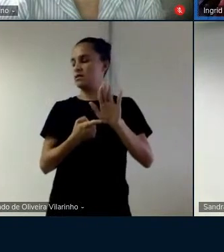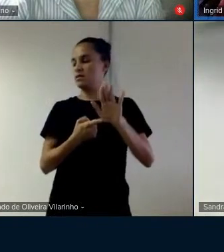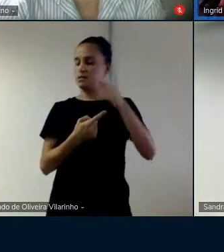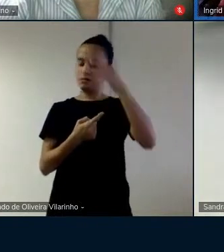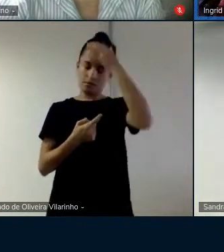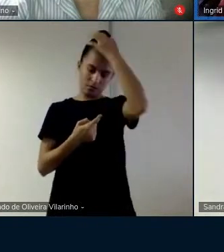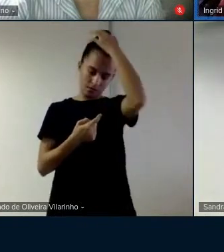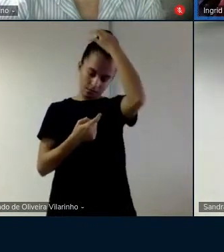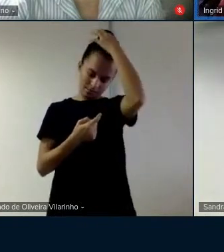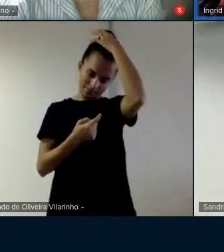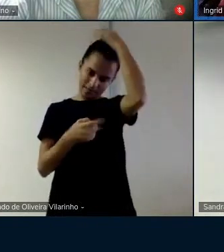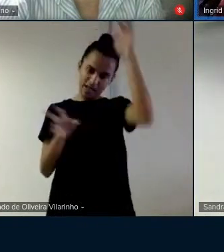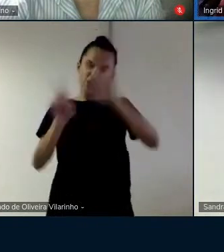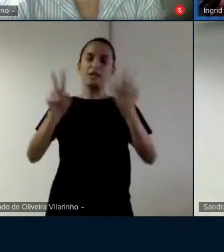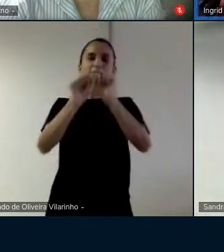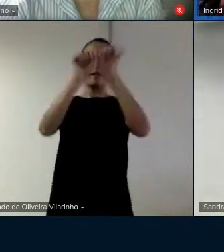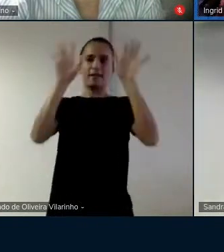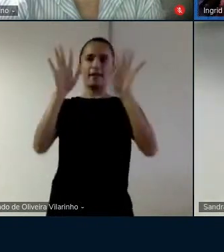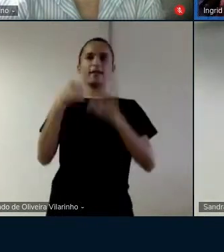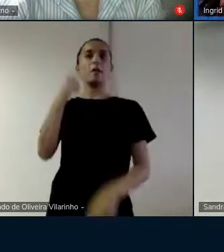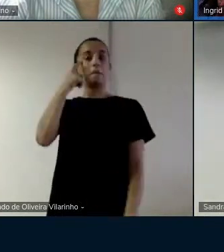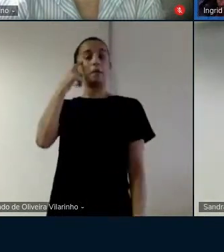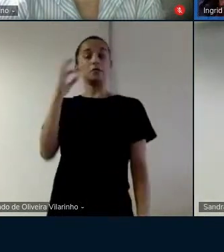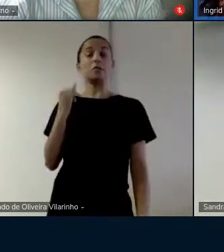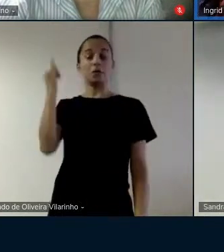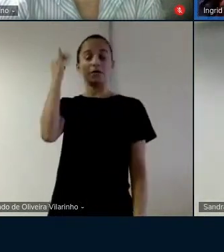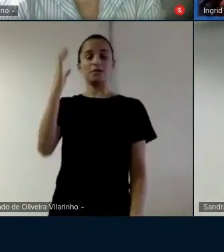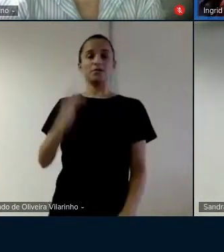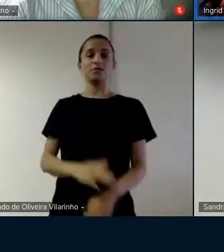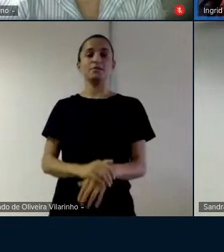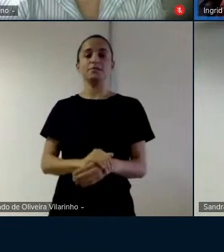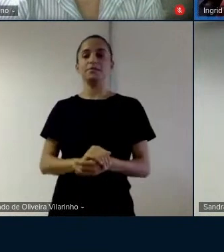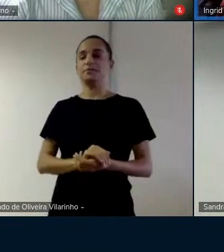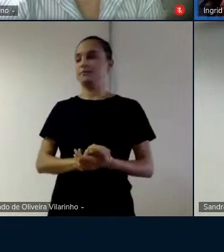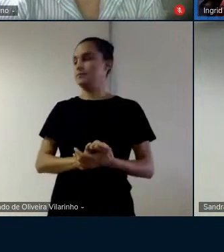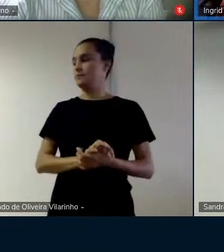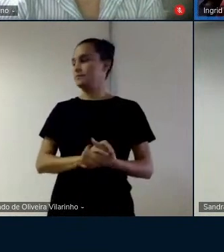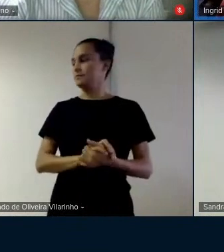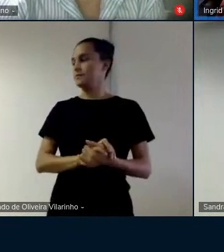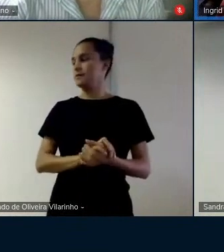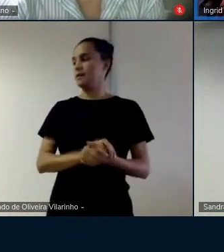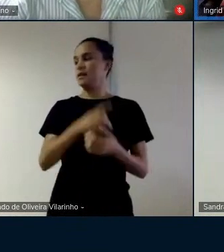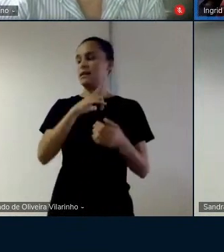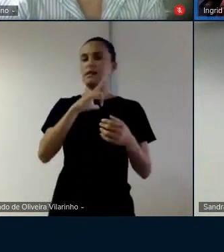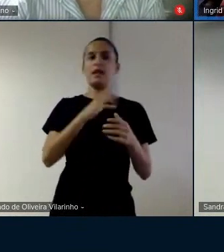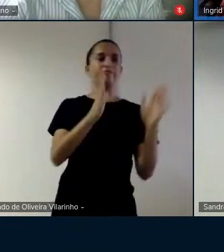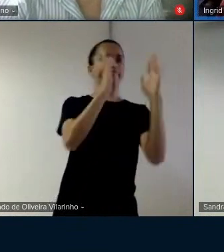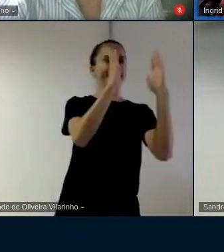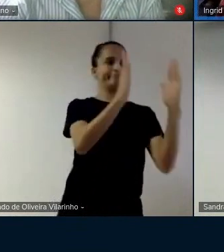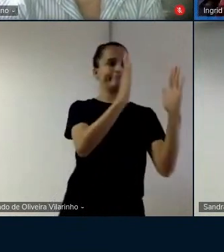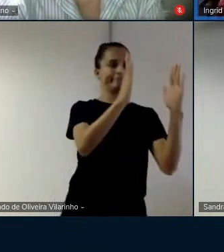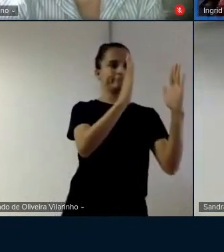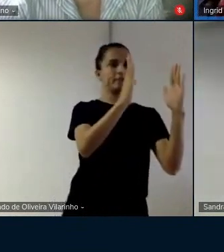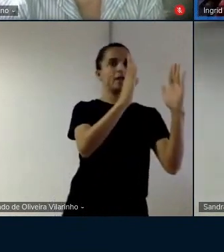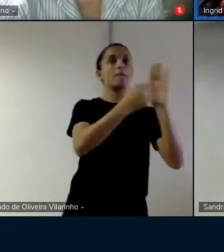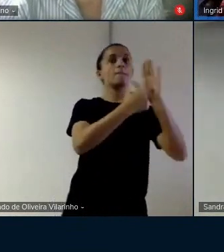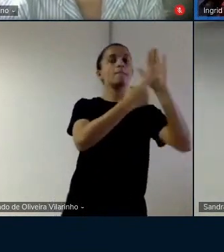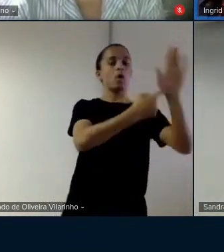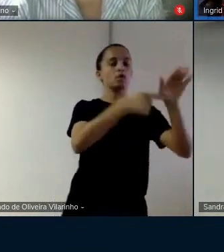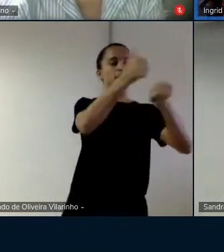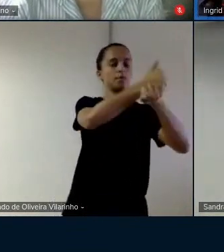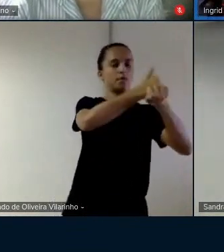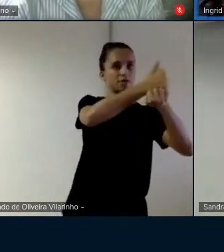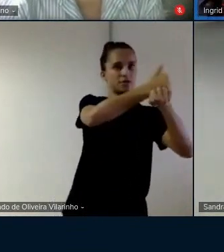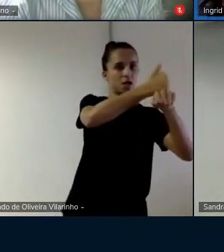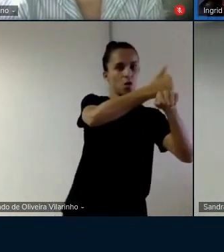aí que eu acho que importante Ingrid porque você apresenta um quadro em que você tira profissões